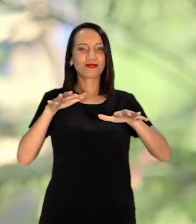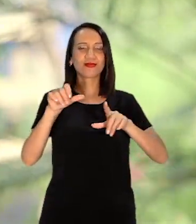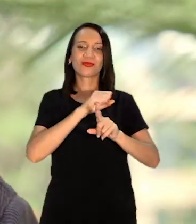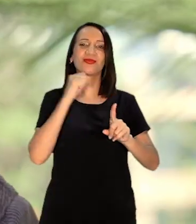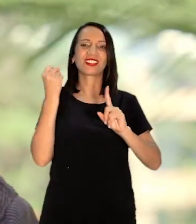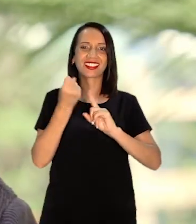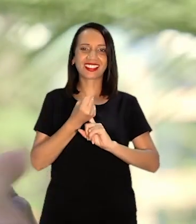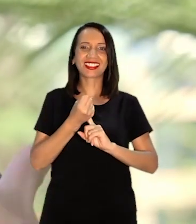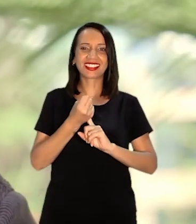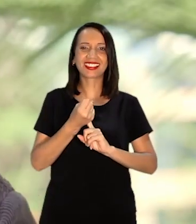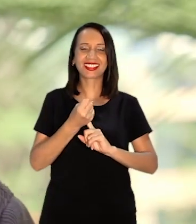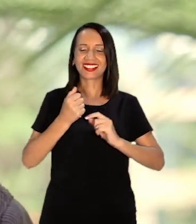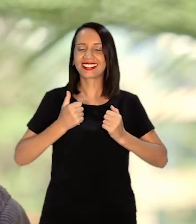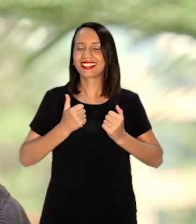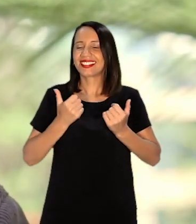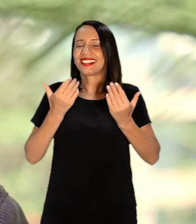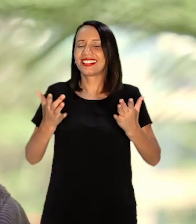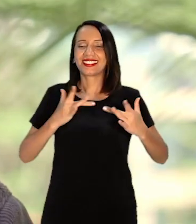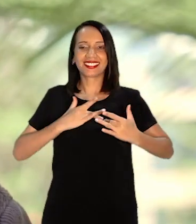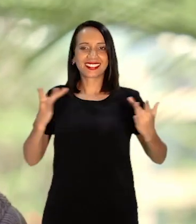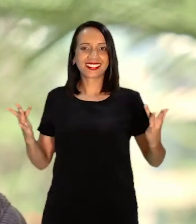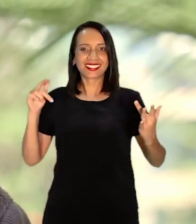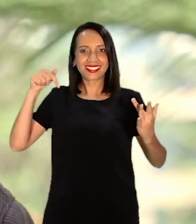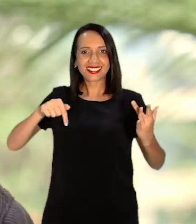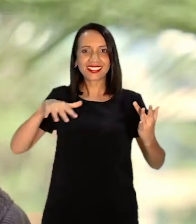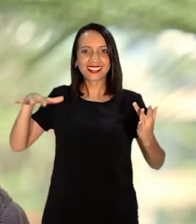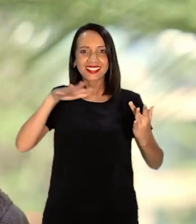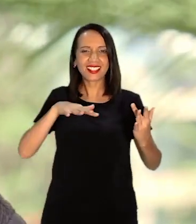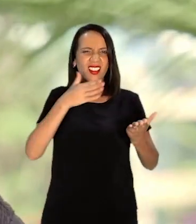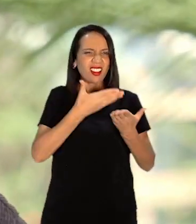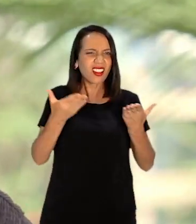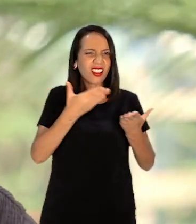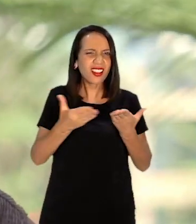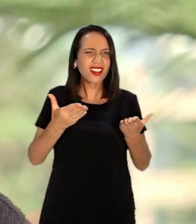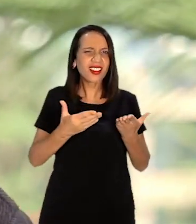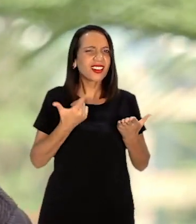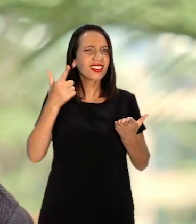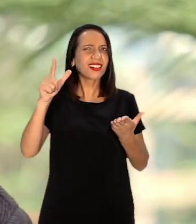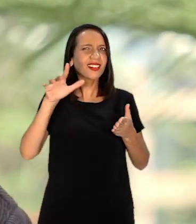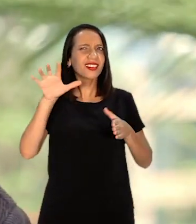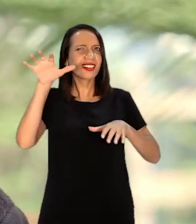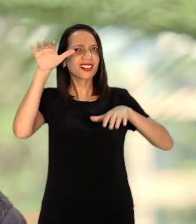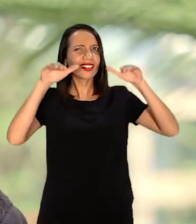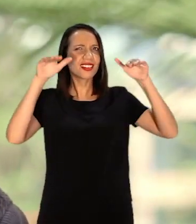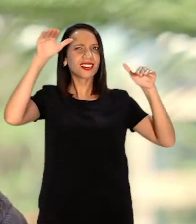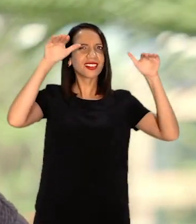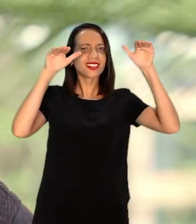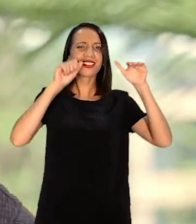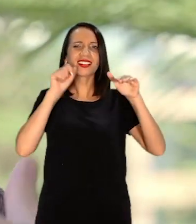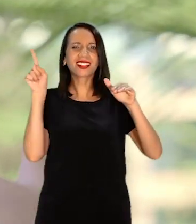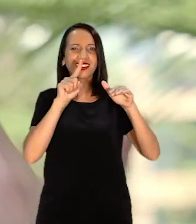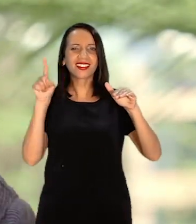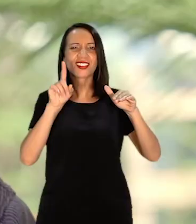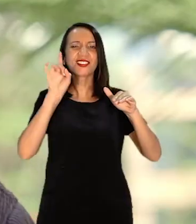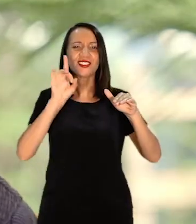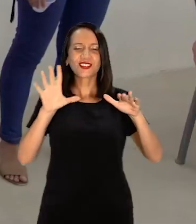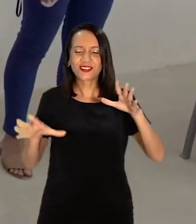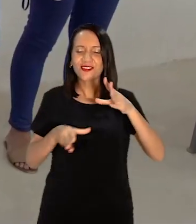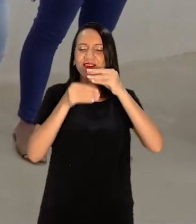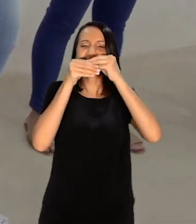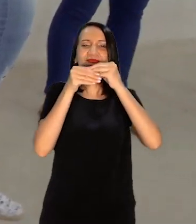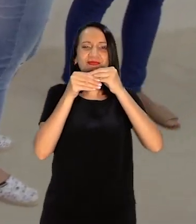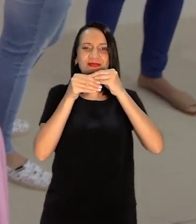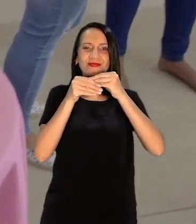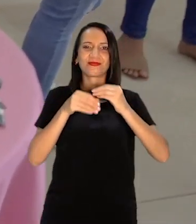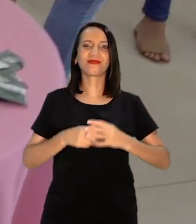sociais A gente se doa aqui Mas não é algo Que a gente está perdendo Em outra esfera Sabe Então É algo que apenas agrega